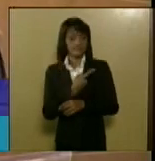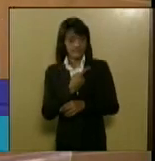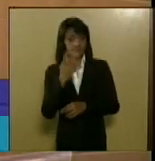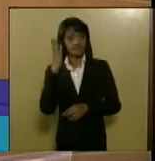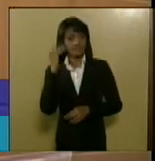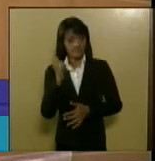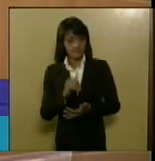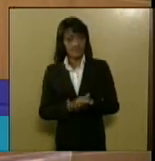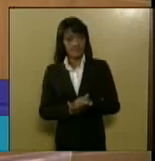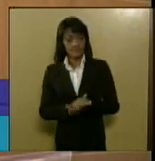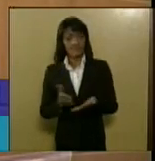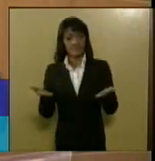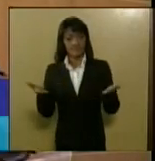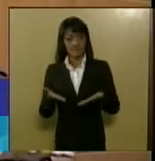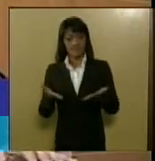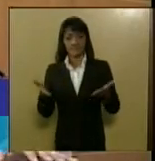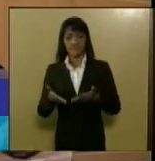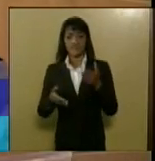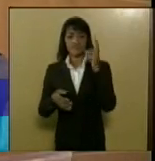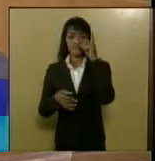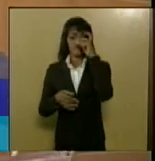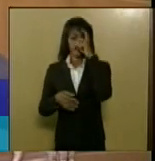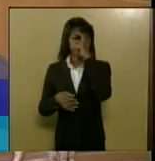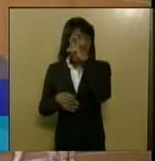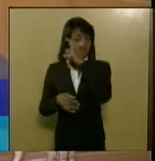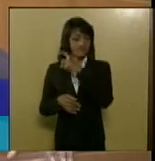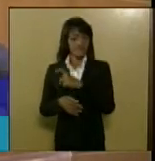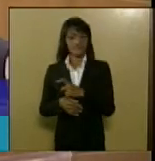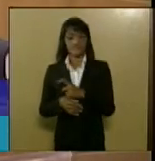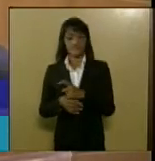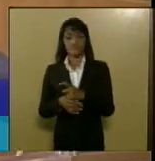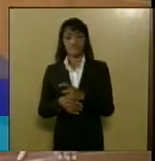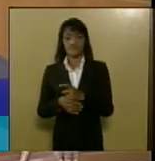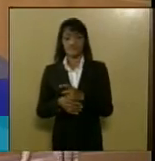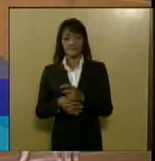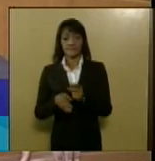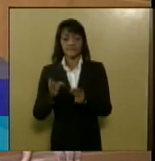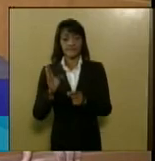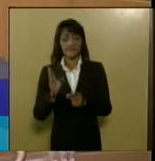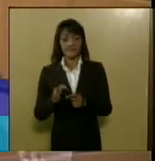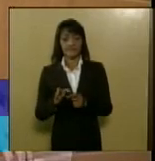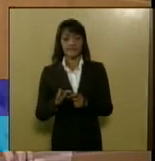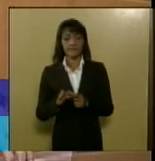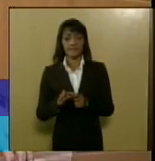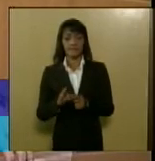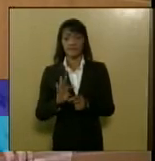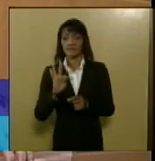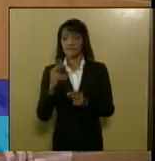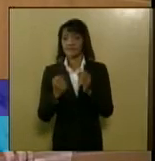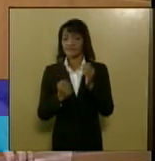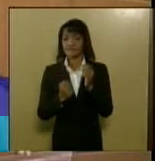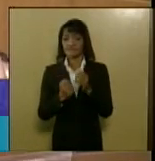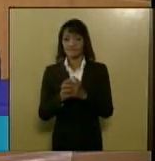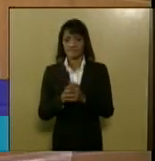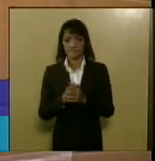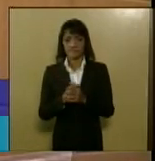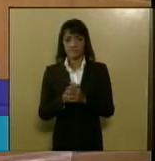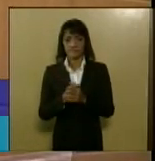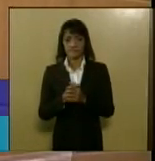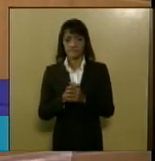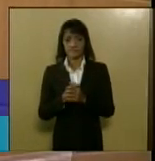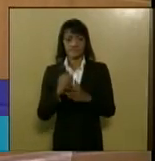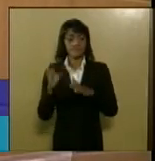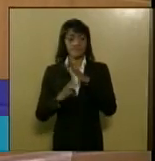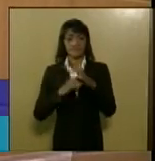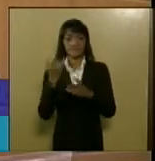dificuldade hoje encontrada para a geração através das hidrelétricas. Mas